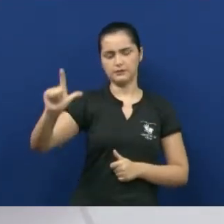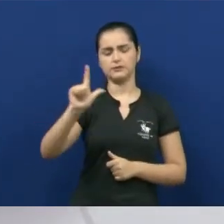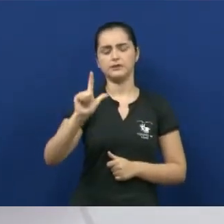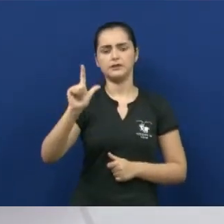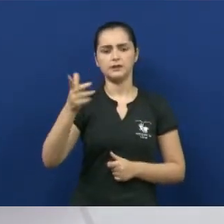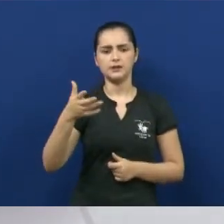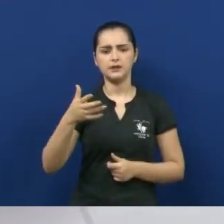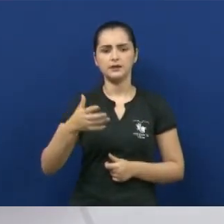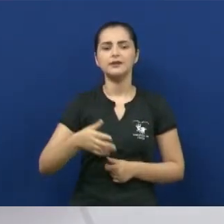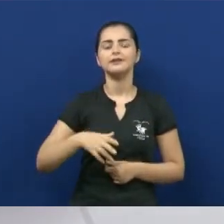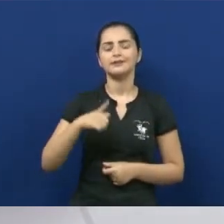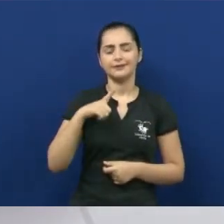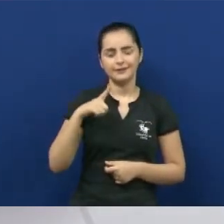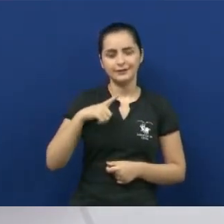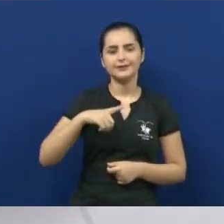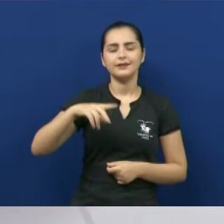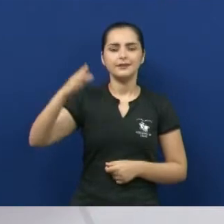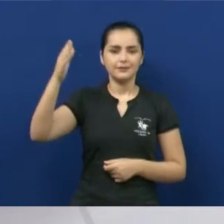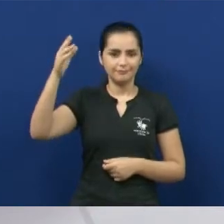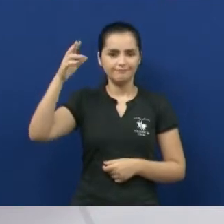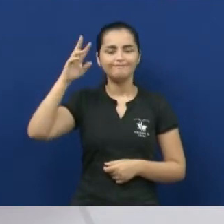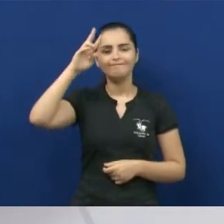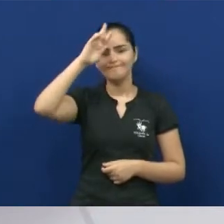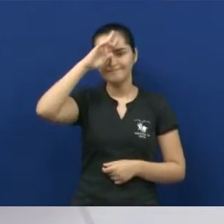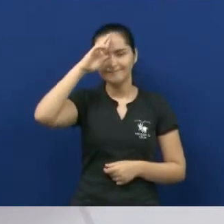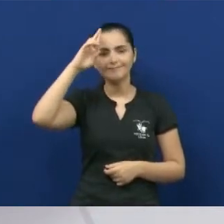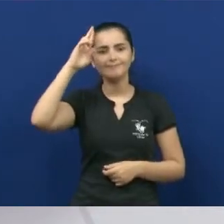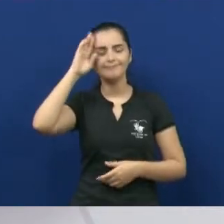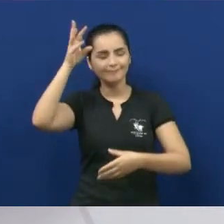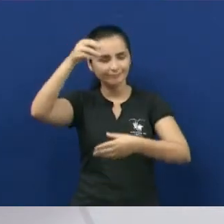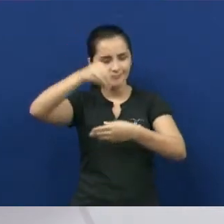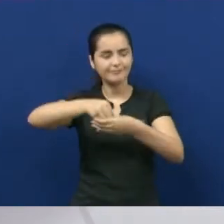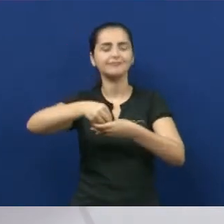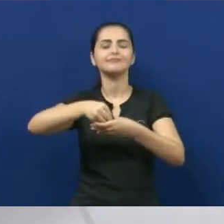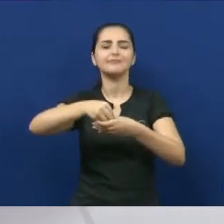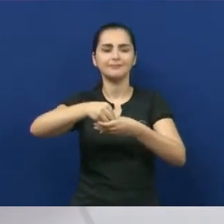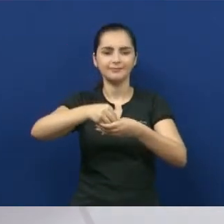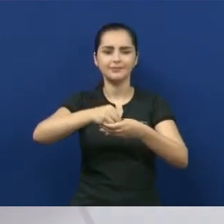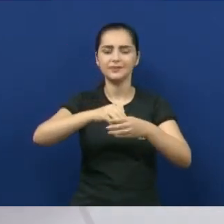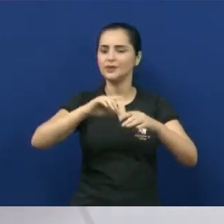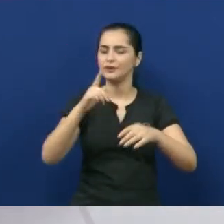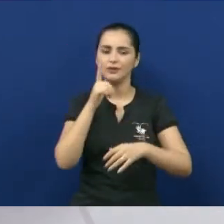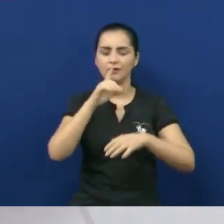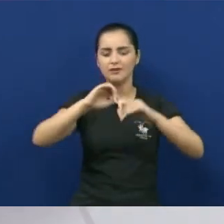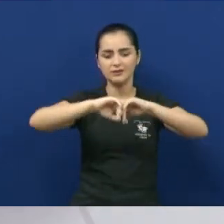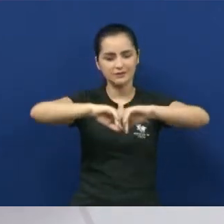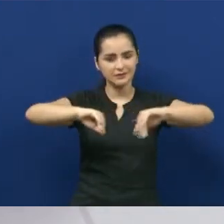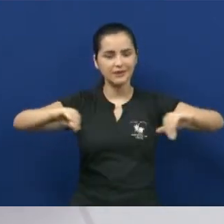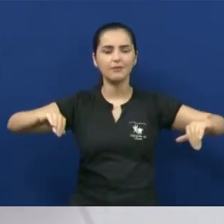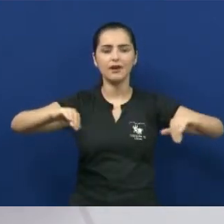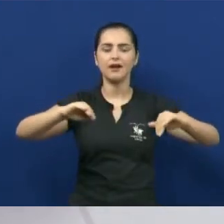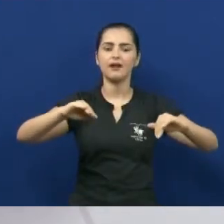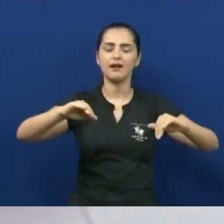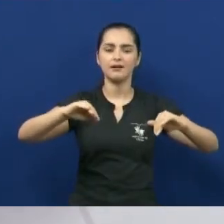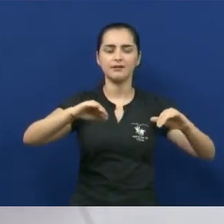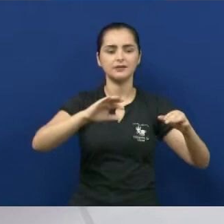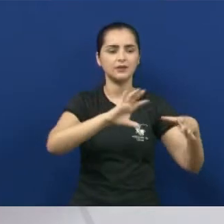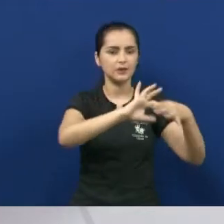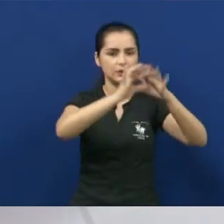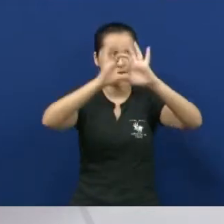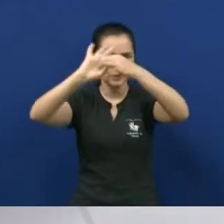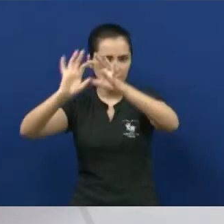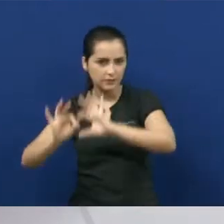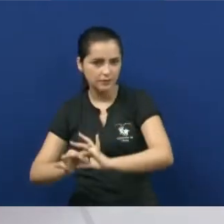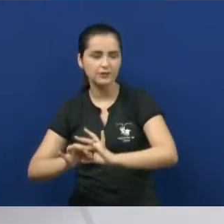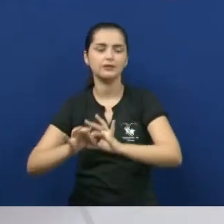ligado com a história. Uma coisa não se desvincula da outra. Todo contexto histórico tinha muita influência